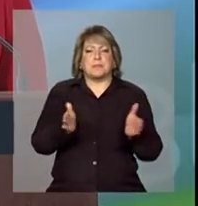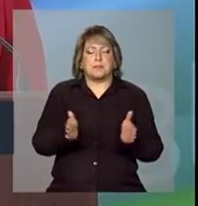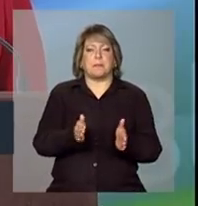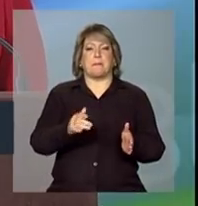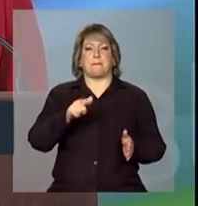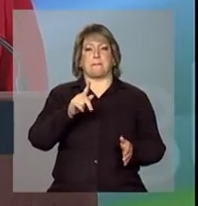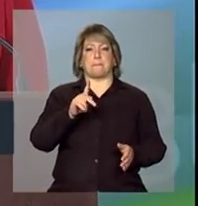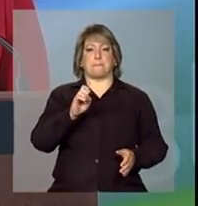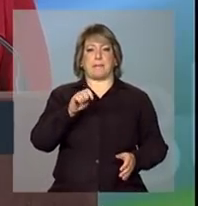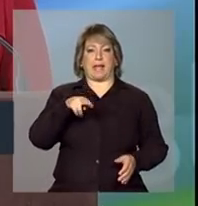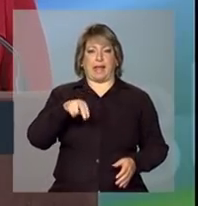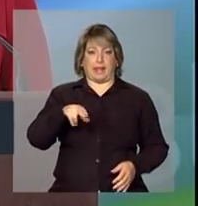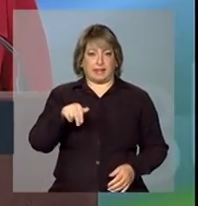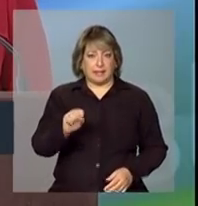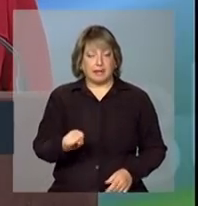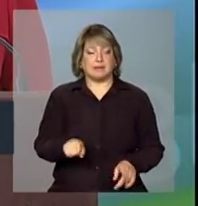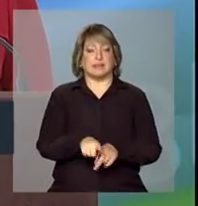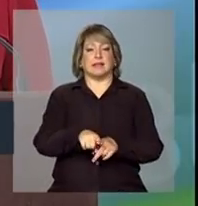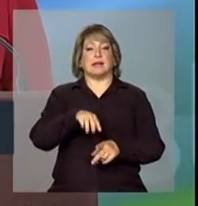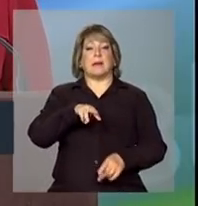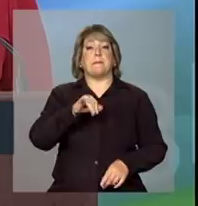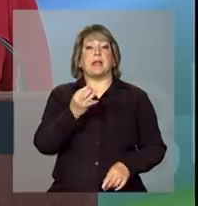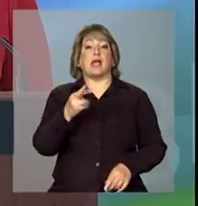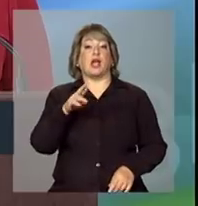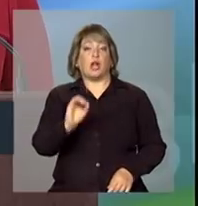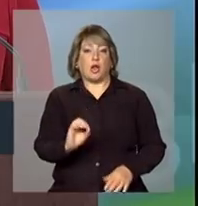empresas para um país como o Brasil.